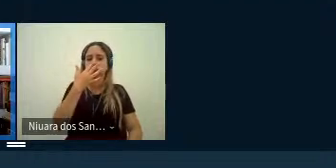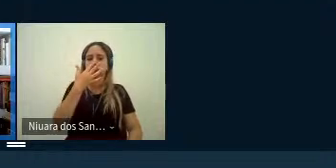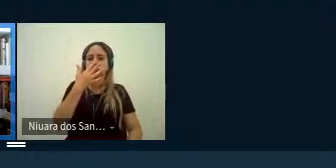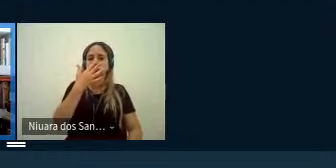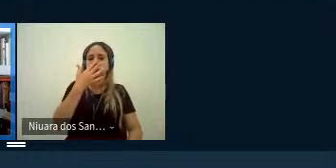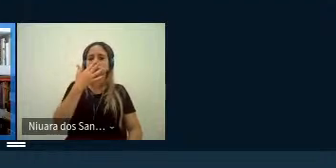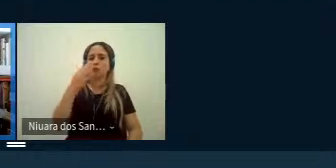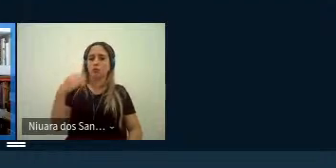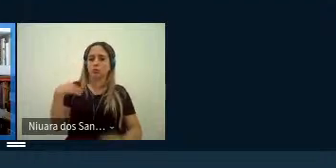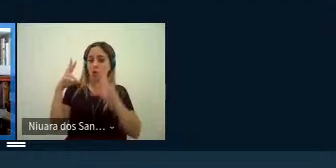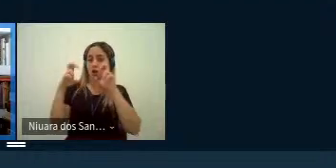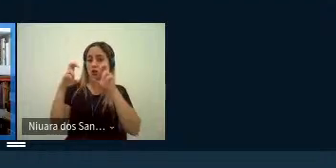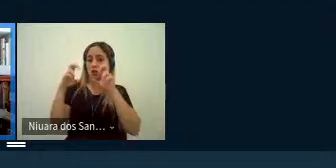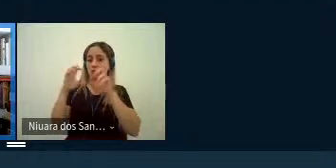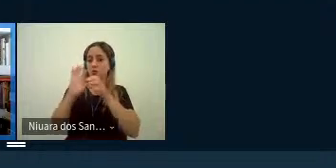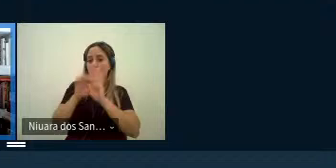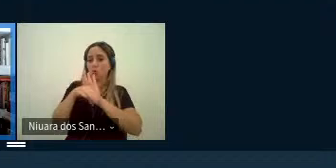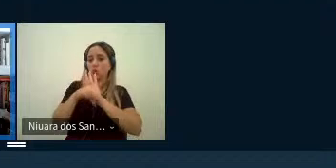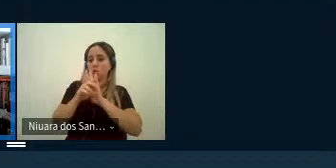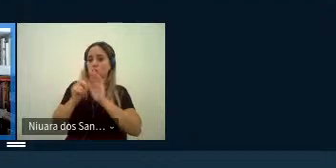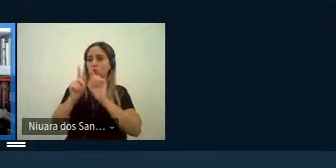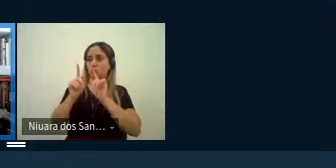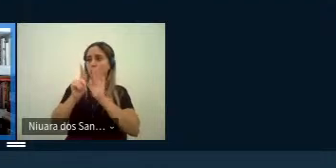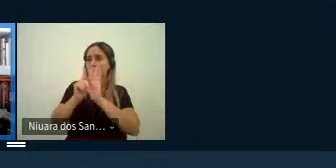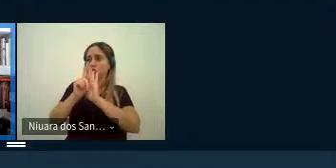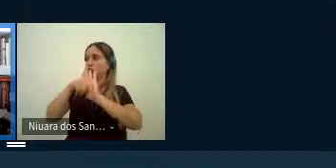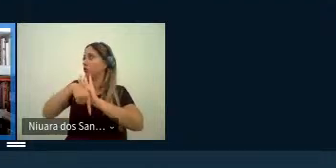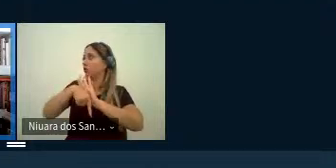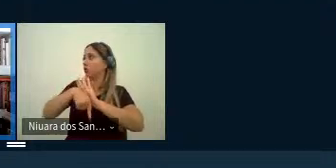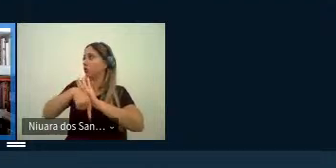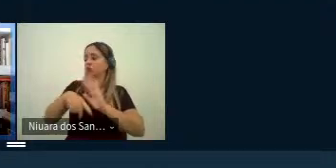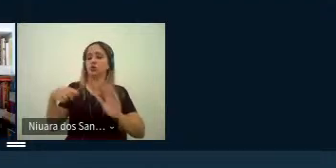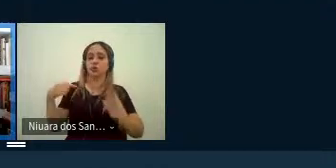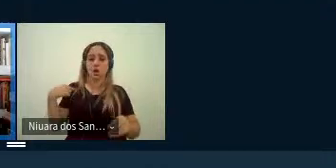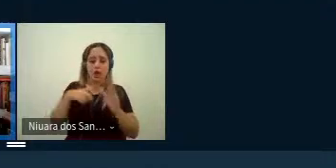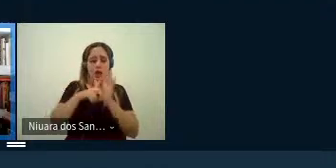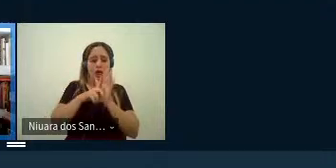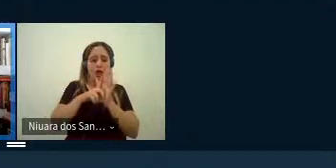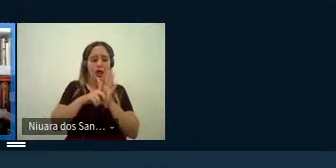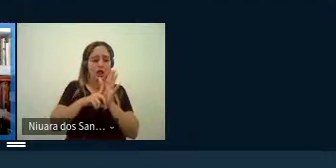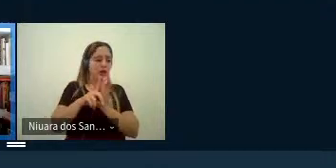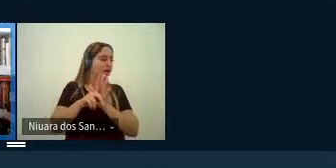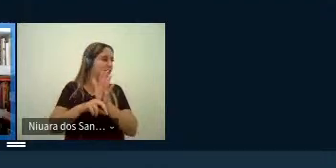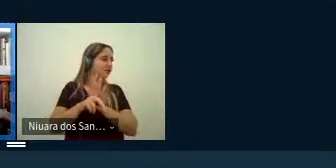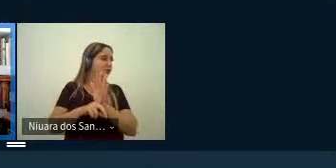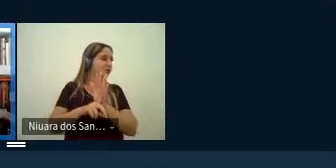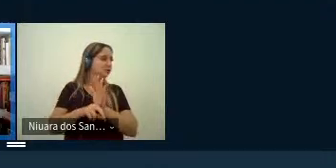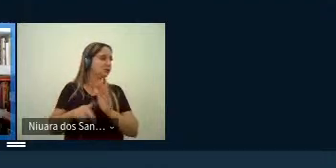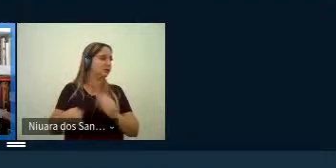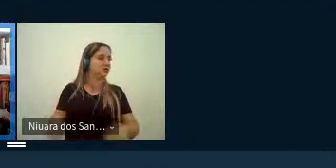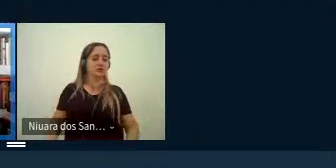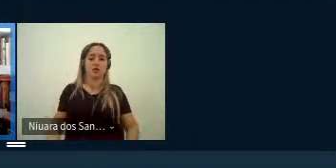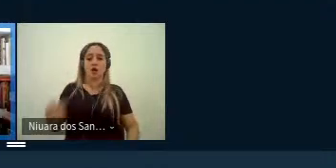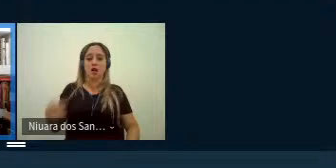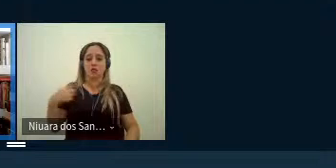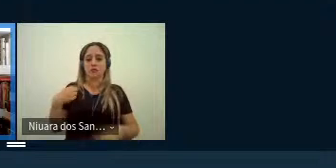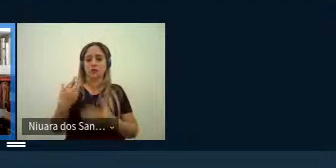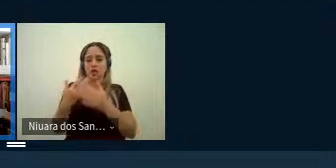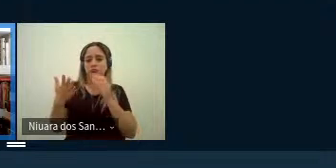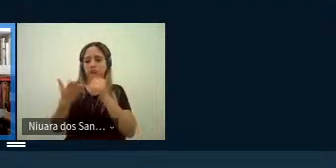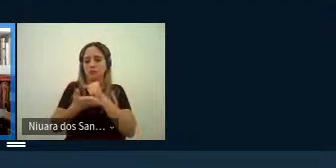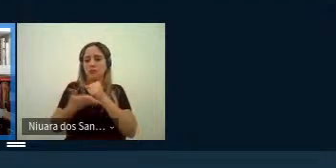termo da conceituação de gênero mais ampliada ele passa então a ser debatido por exemplo